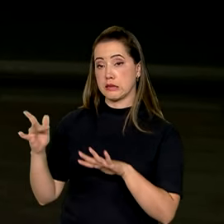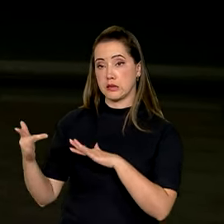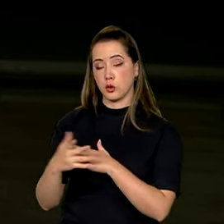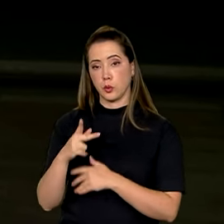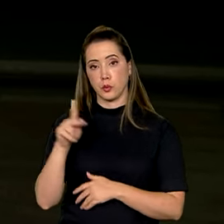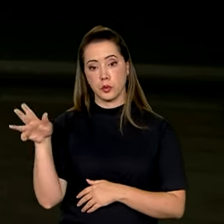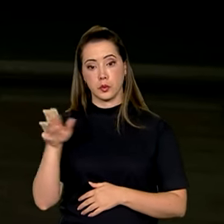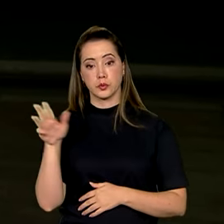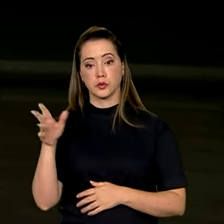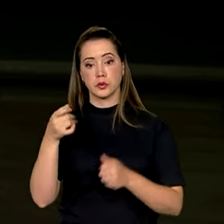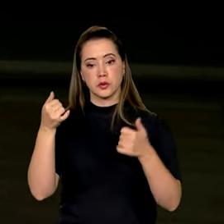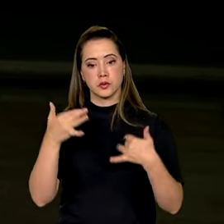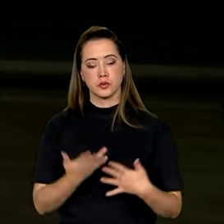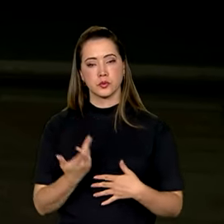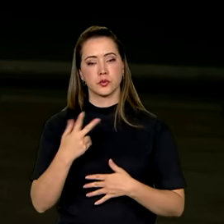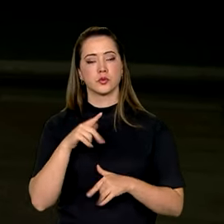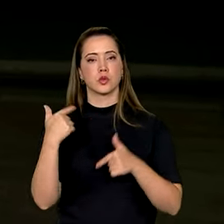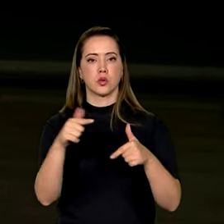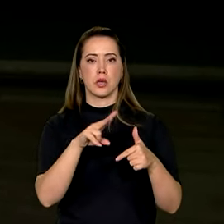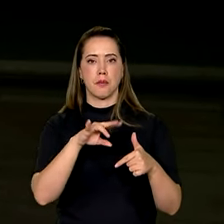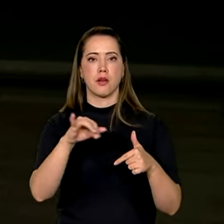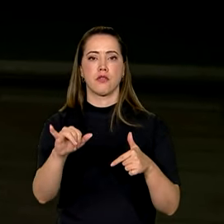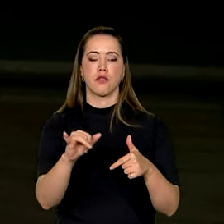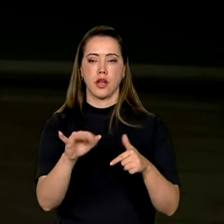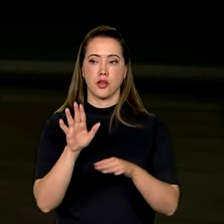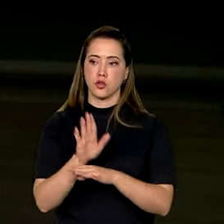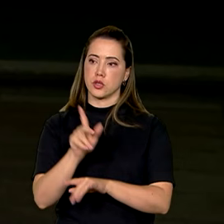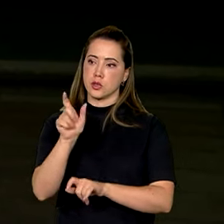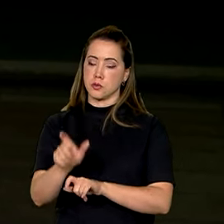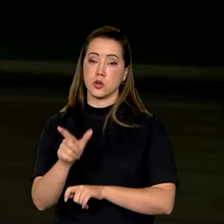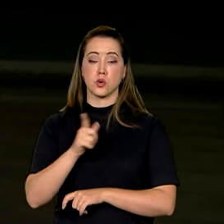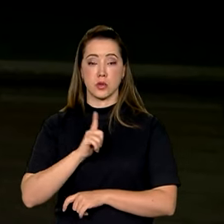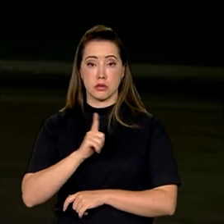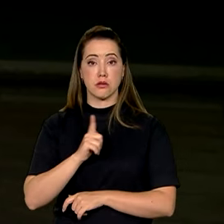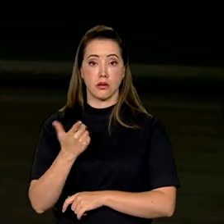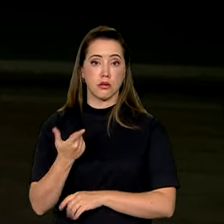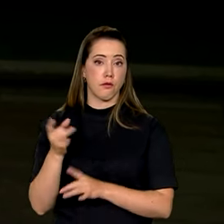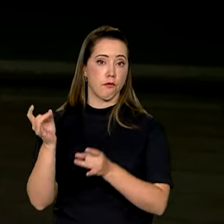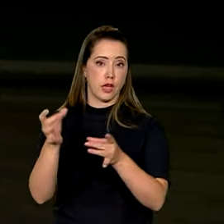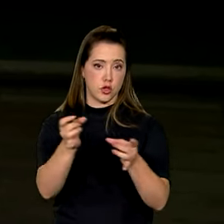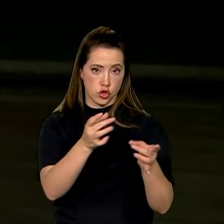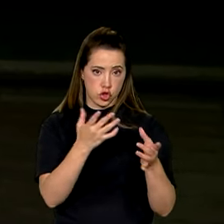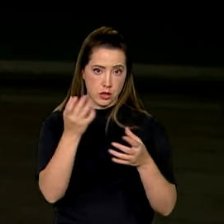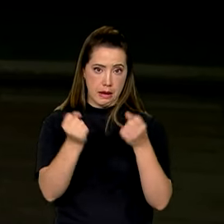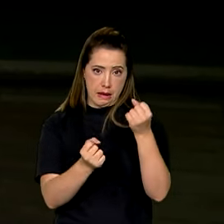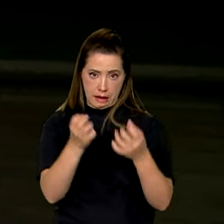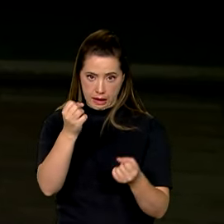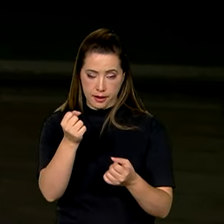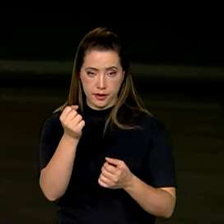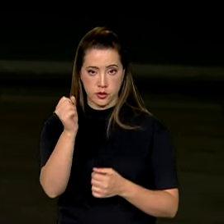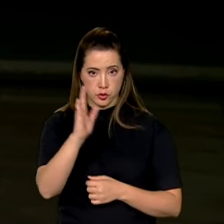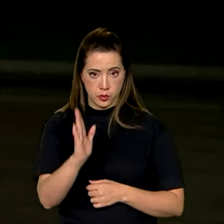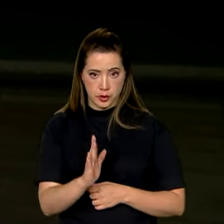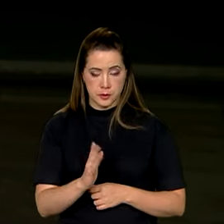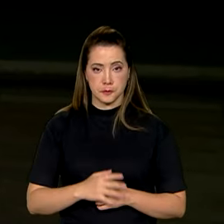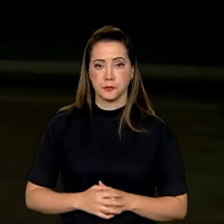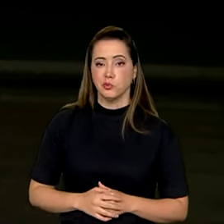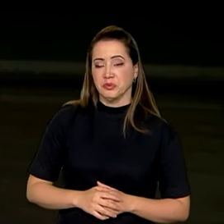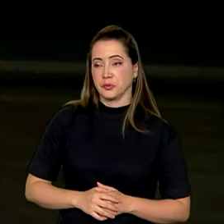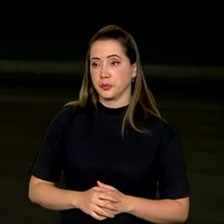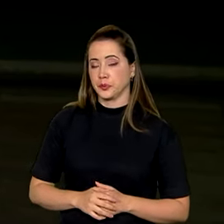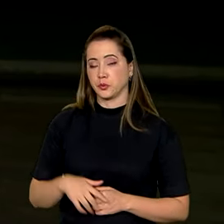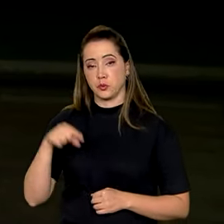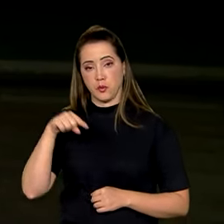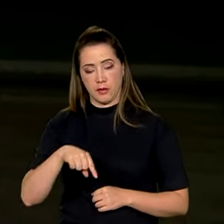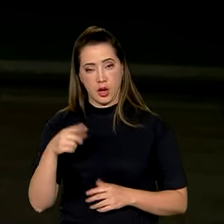disse que a medida vai ajudar os produtores de leite brasileiros. E agora à noite, aqui no Palácio da Alvorada, o